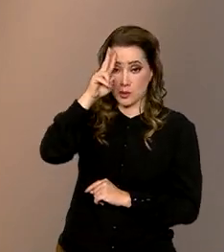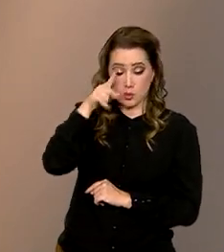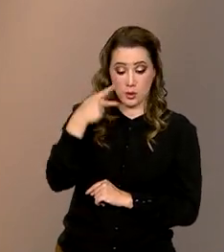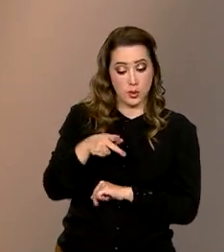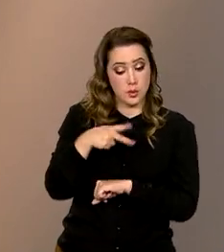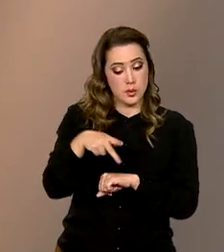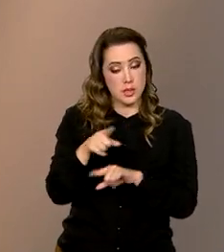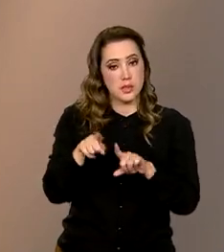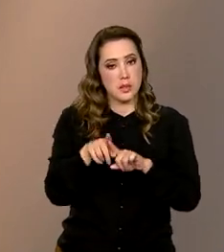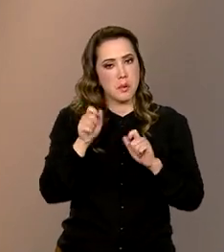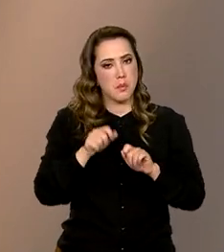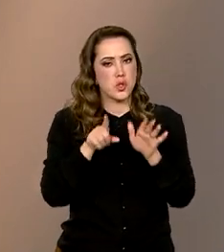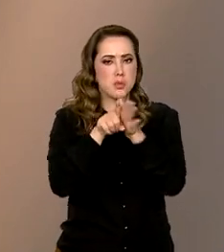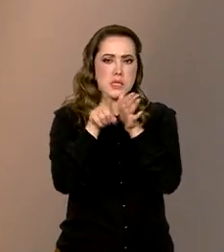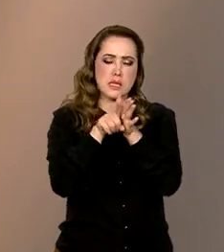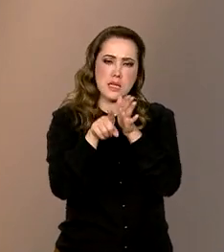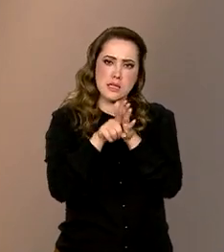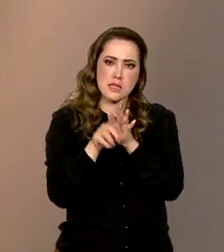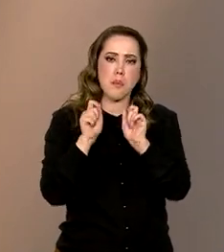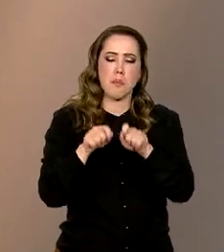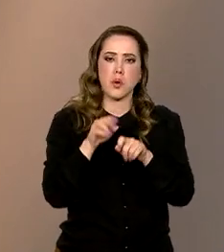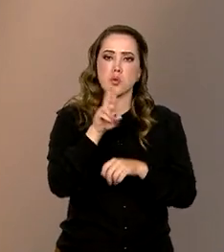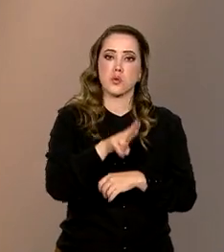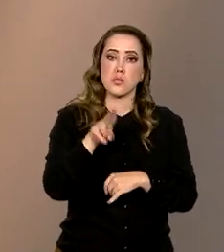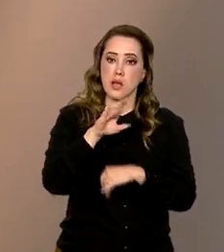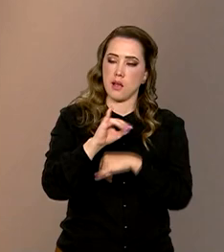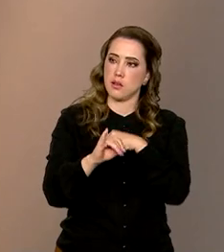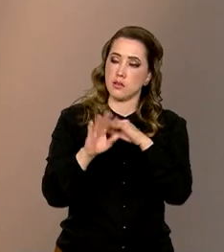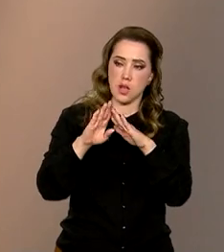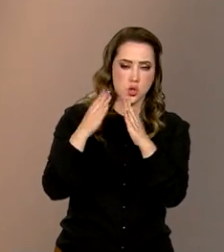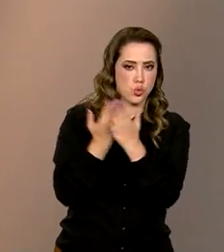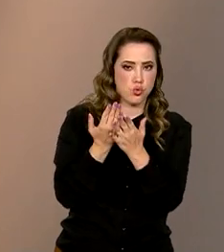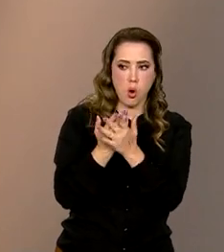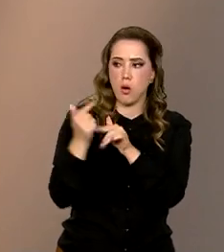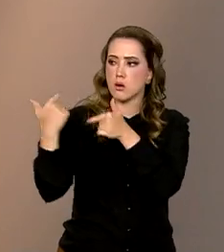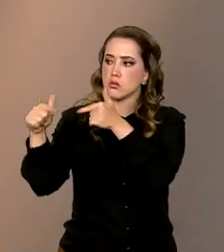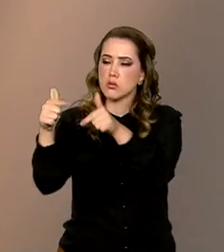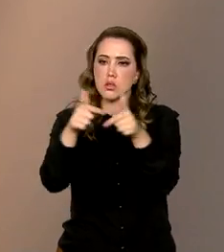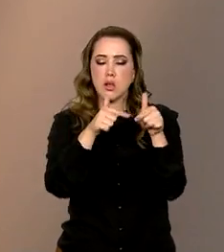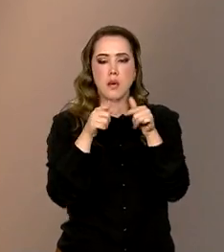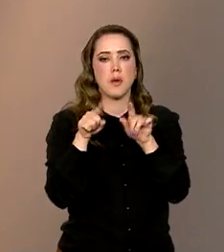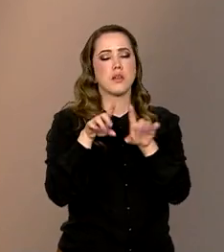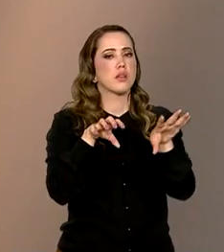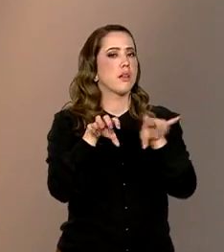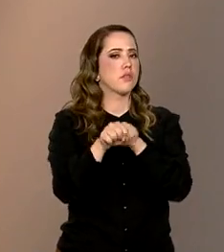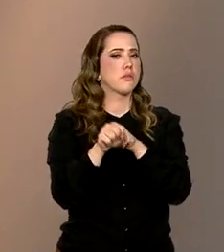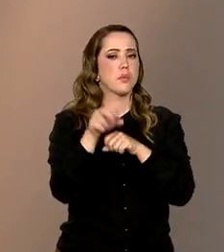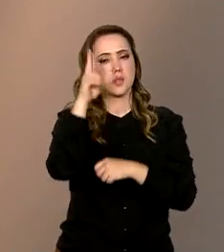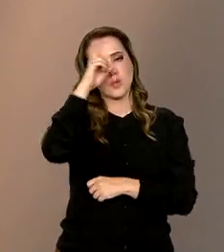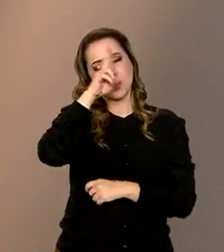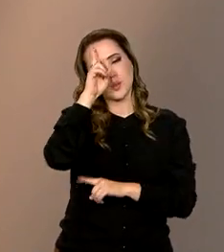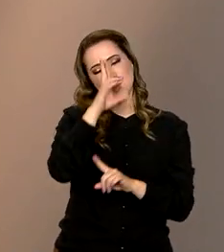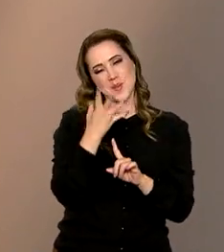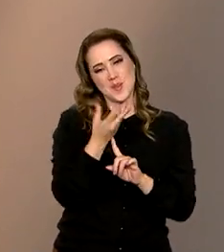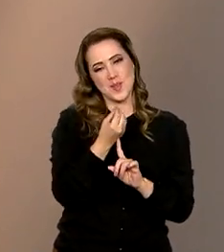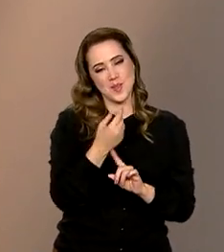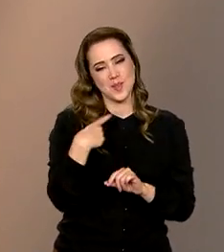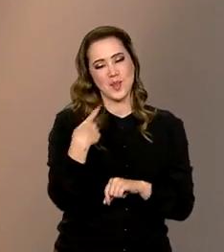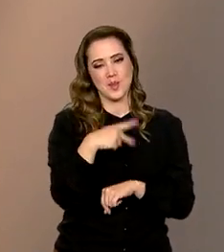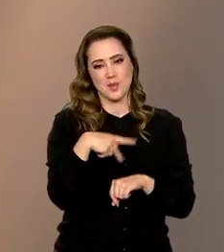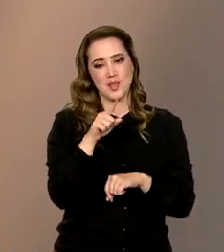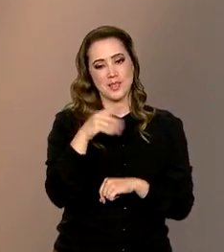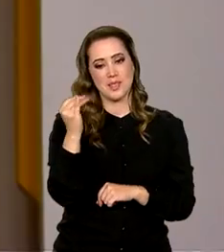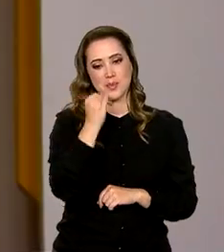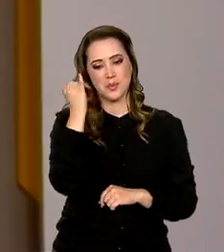né? E também pode fazer pesquisa, as pessoas podem usar nas escolas, né? Nos seus trabalhos, ter informação sobre a história e arte do nosso país é sempre